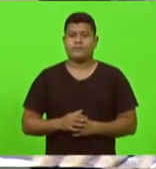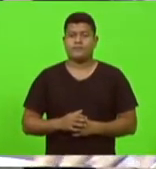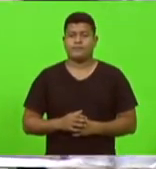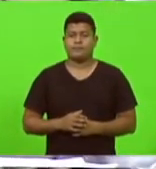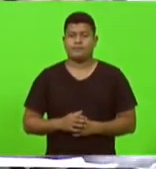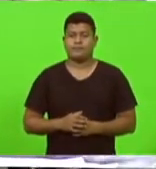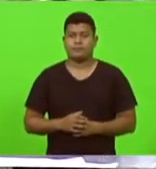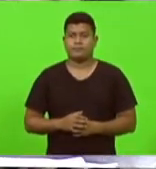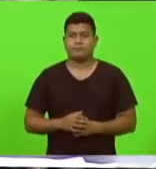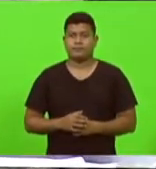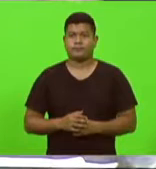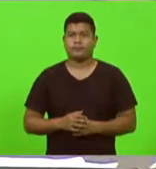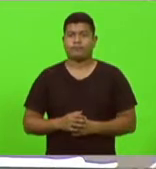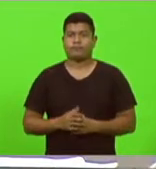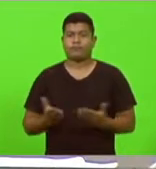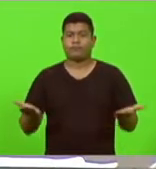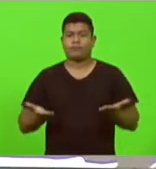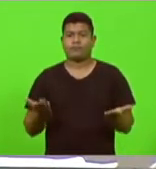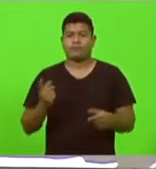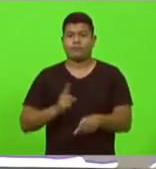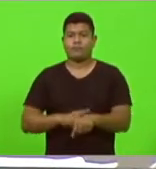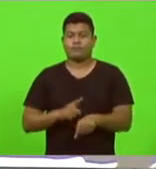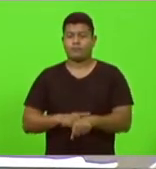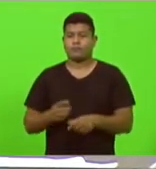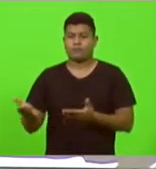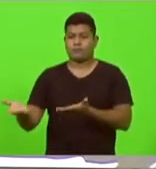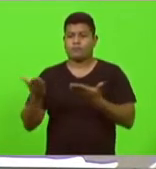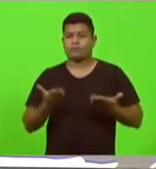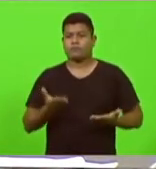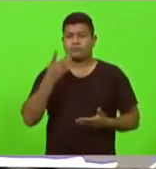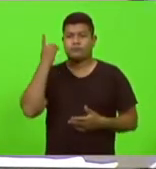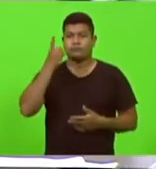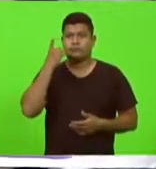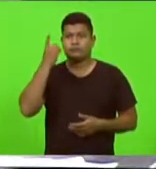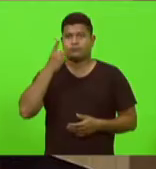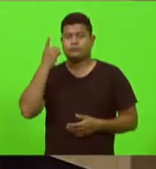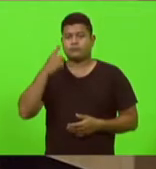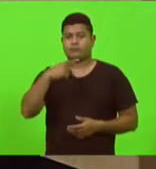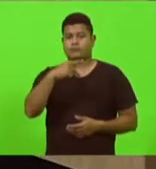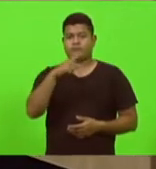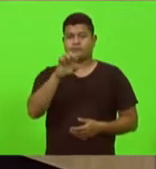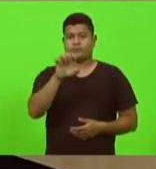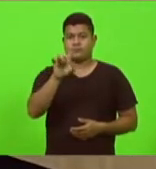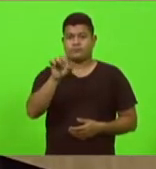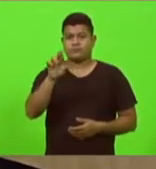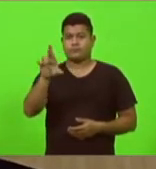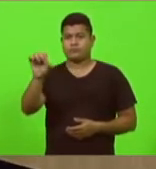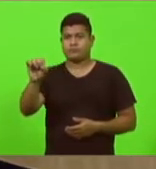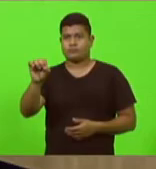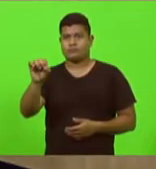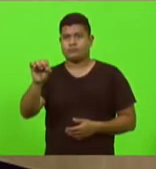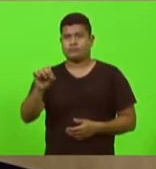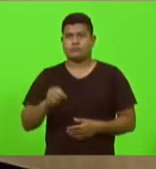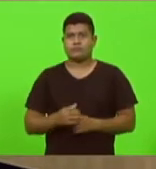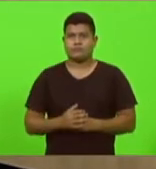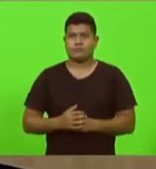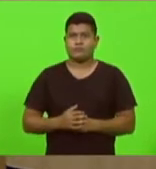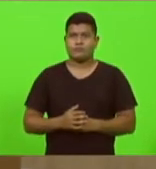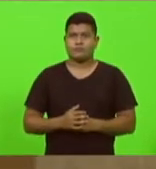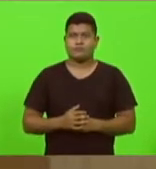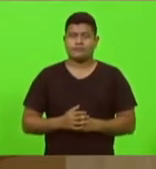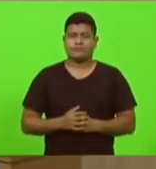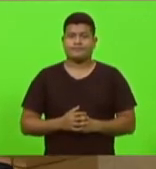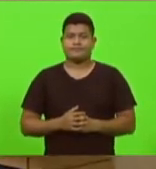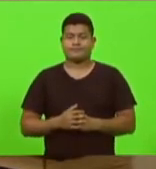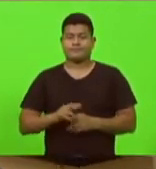Neste momento, convido o senhor deputado Pedro Celso Zucchi, para, da